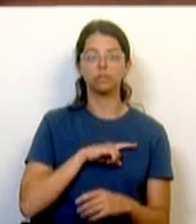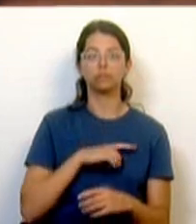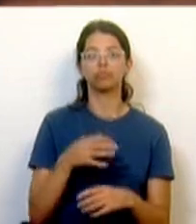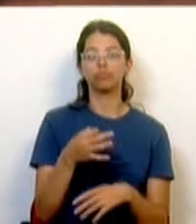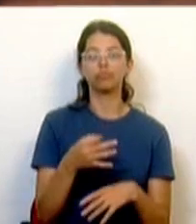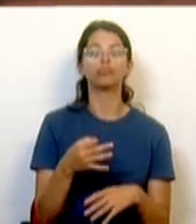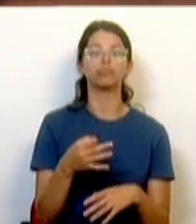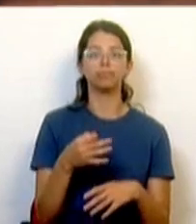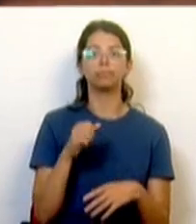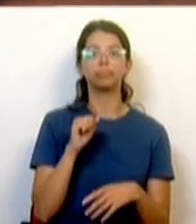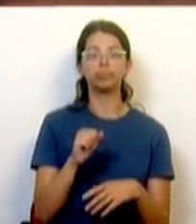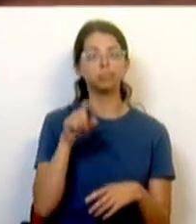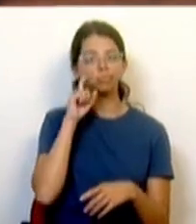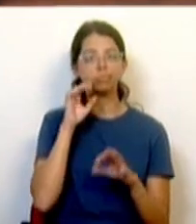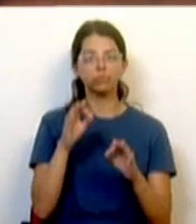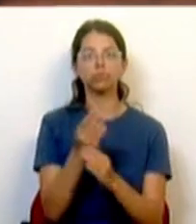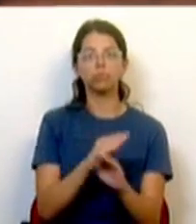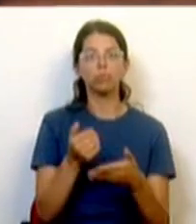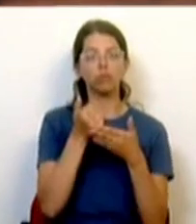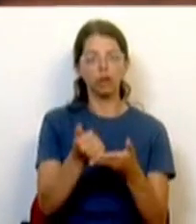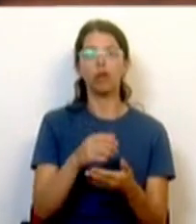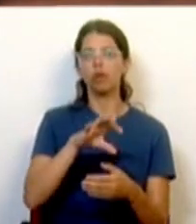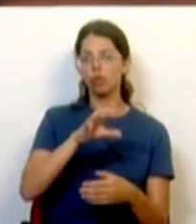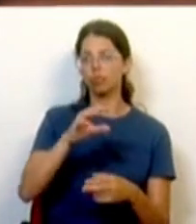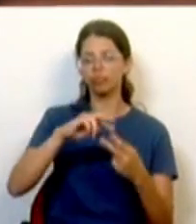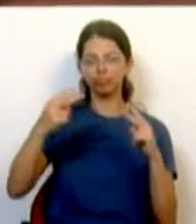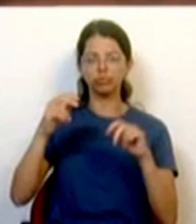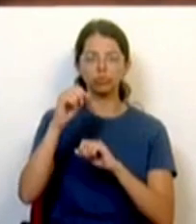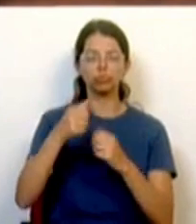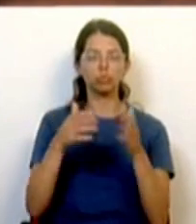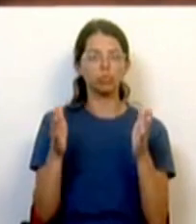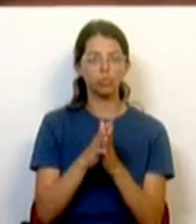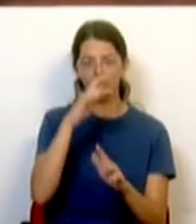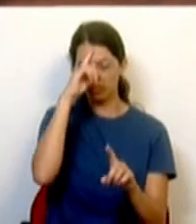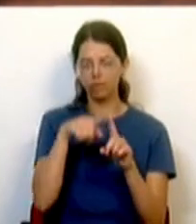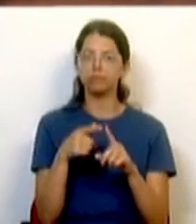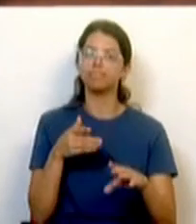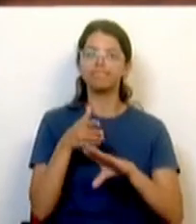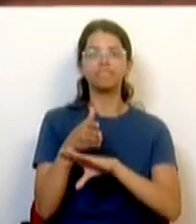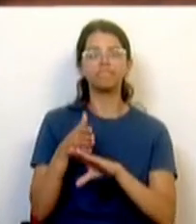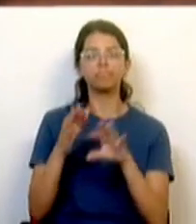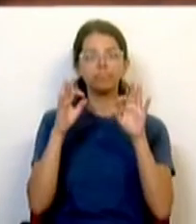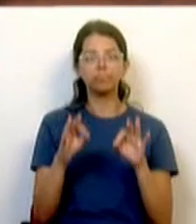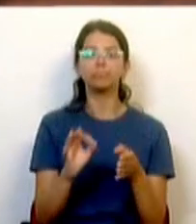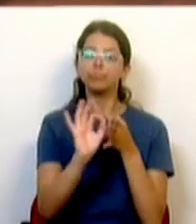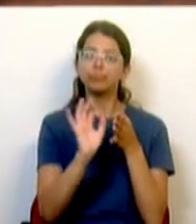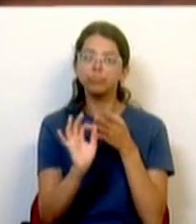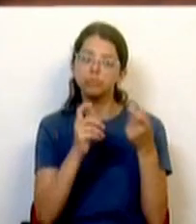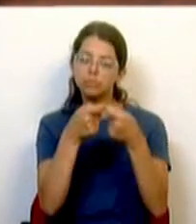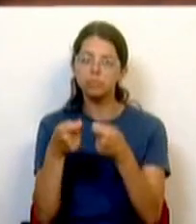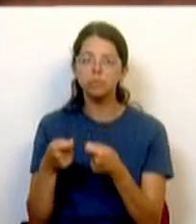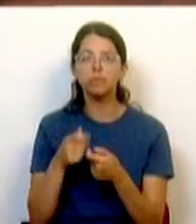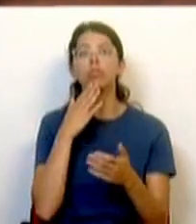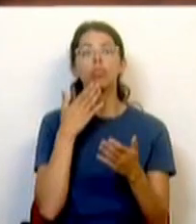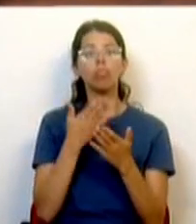para a infância, ao nível de todos os concelhos no país, para que haja uma intervenção integrada e personalizada para